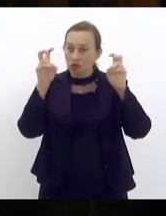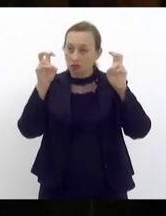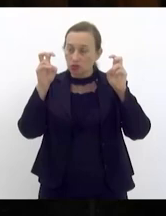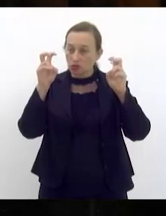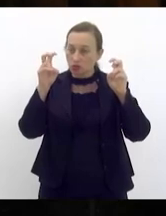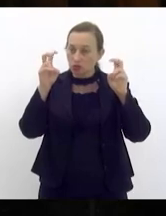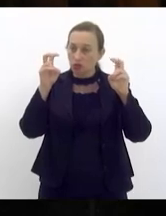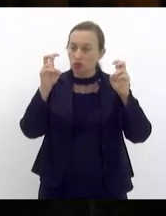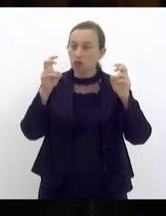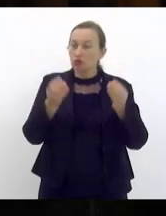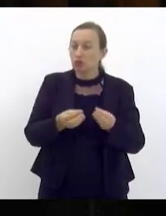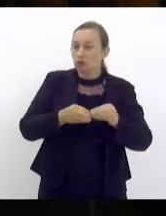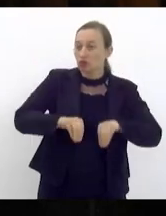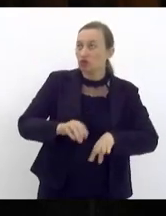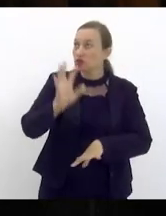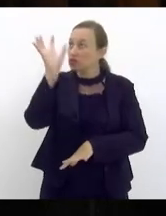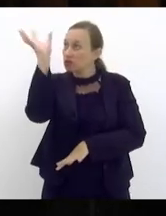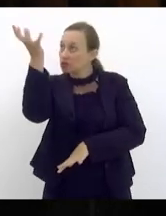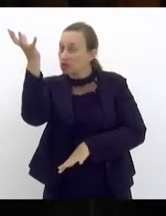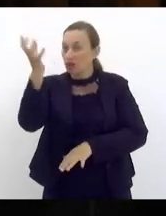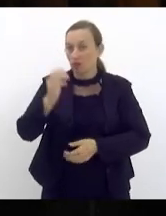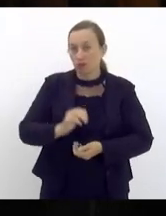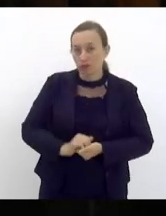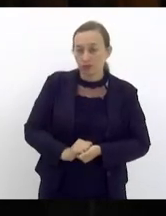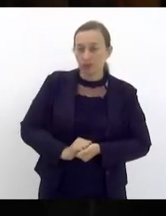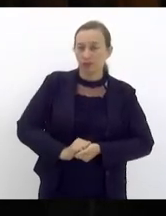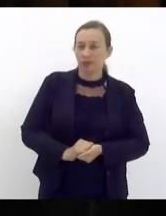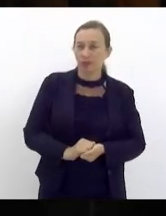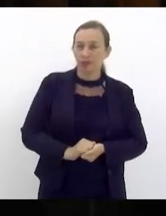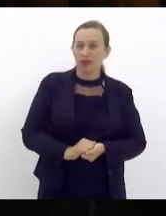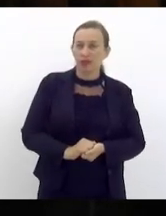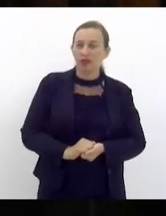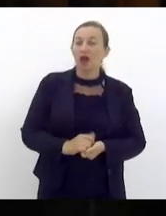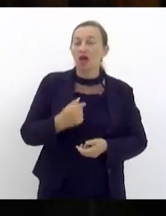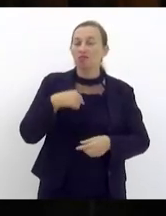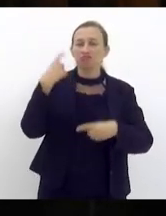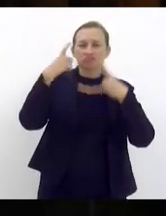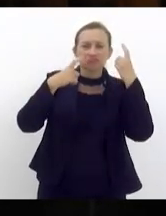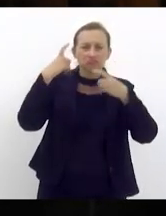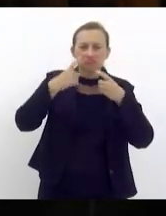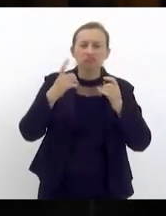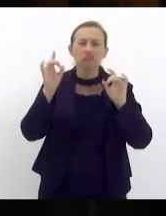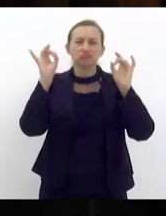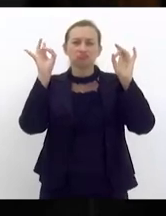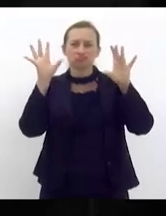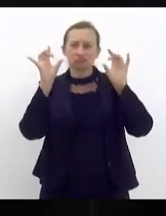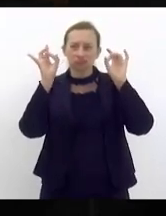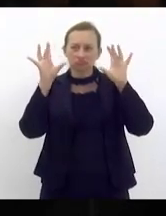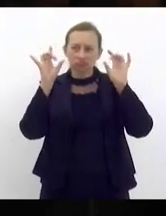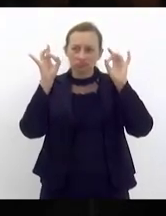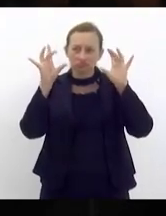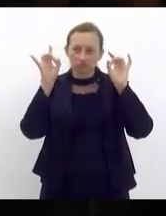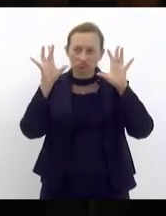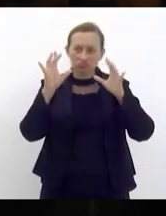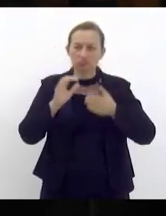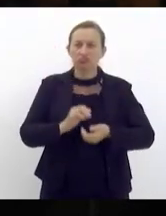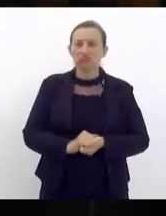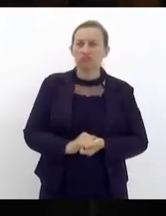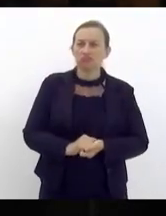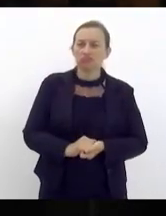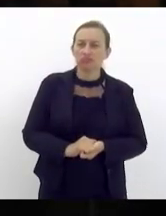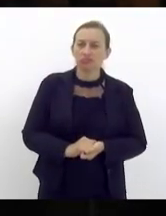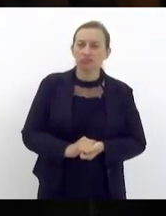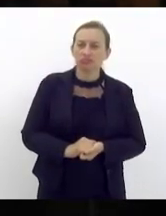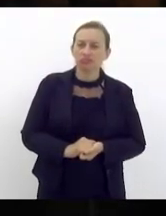eu venho aqui afirmar é a minha preocupação em especial com o município de Petrópolis no